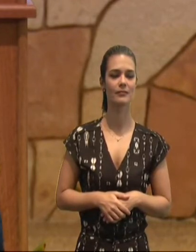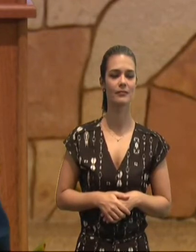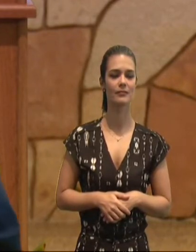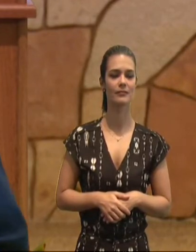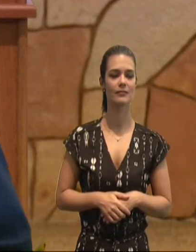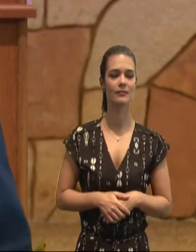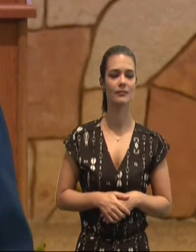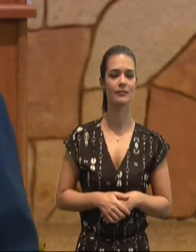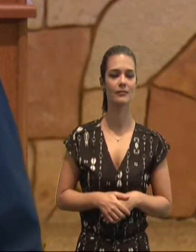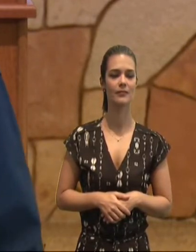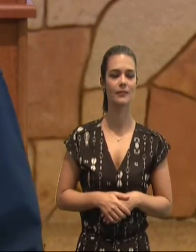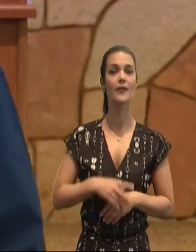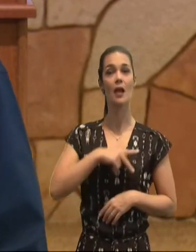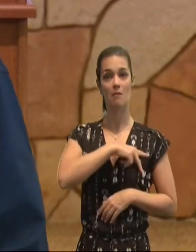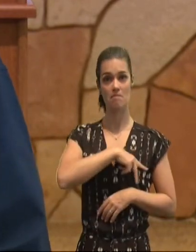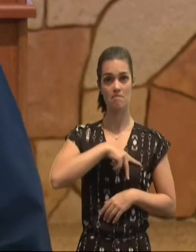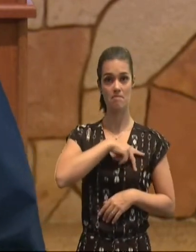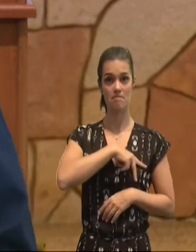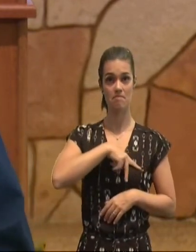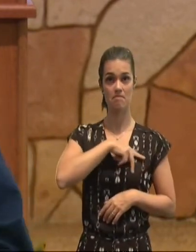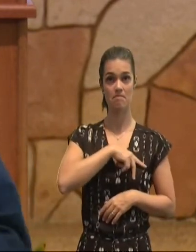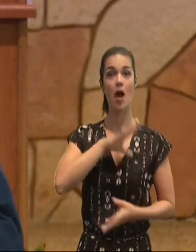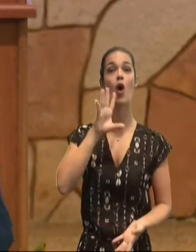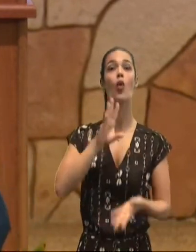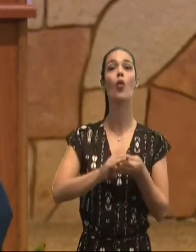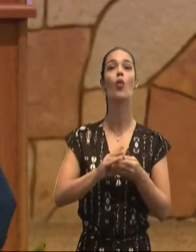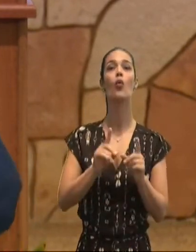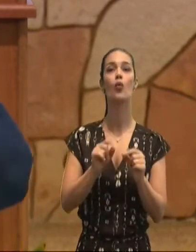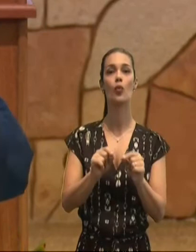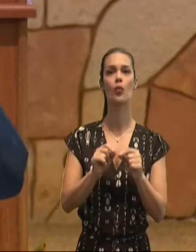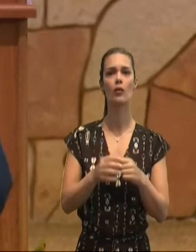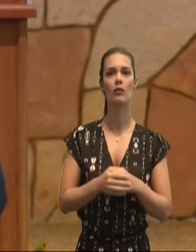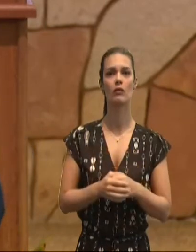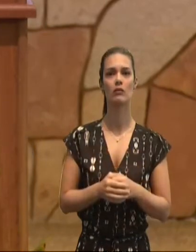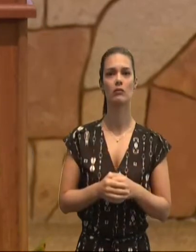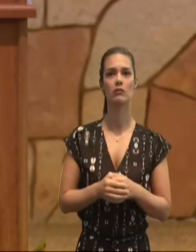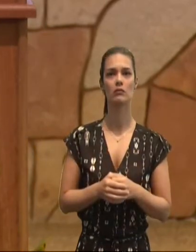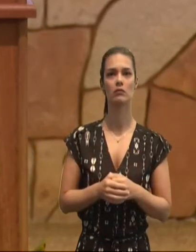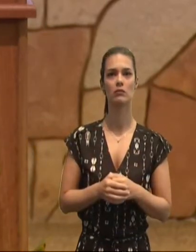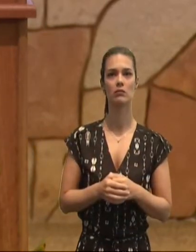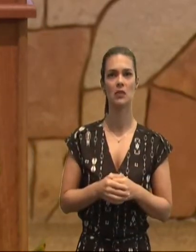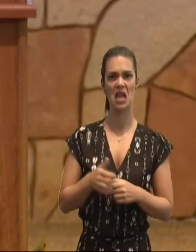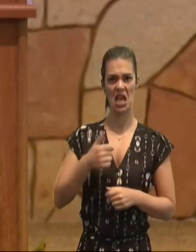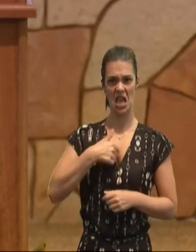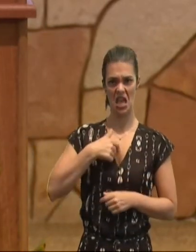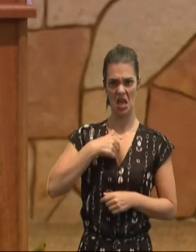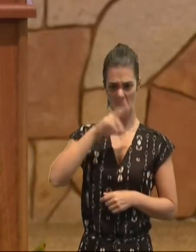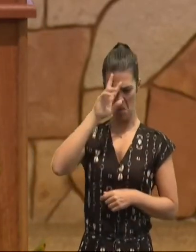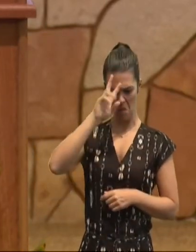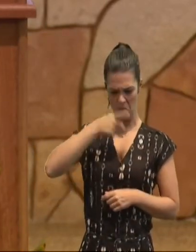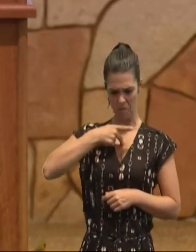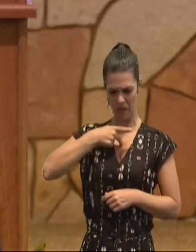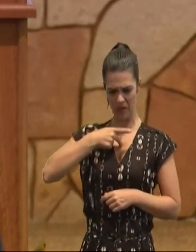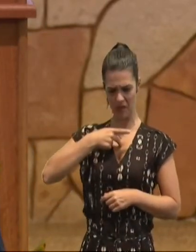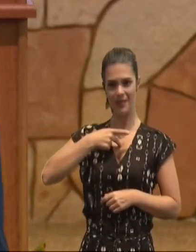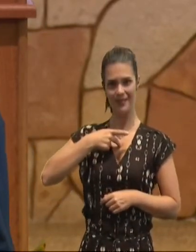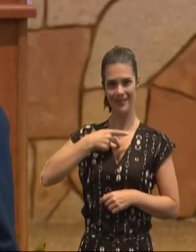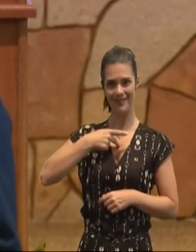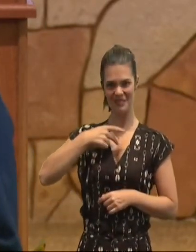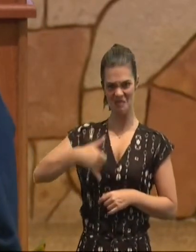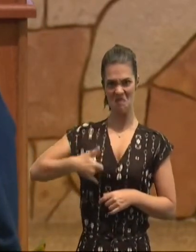conclui, a carta, dizendo que, ele mesmo, não se gloria em si, Paulo entendia que,